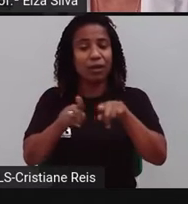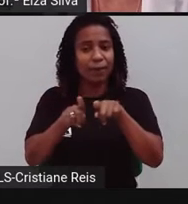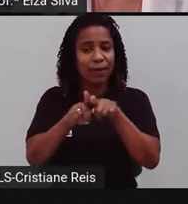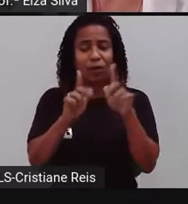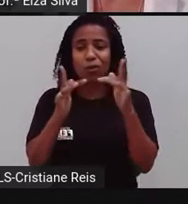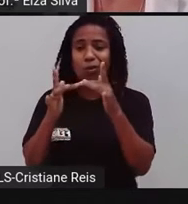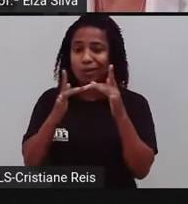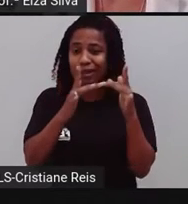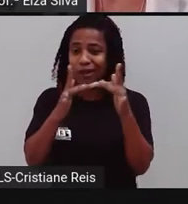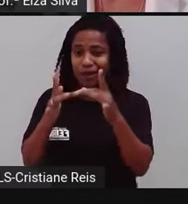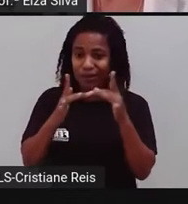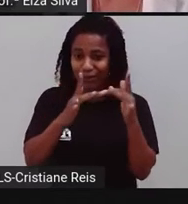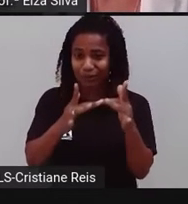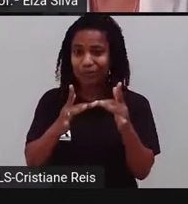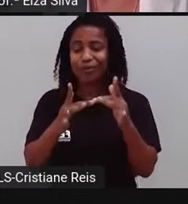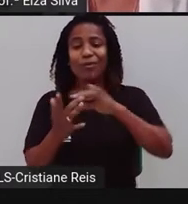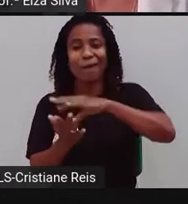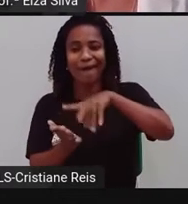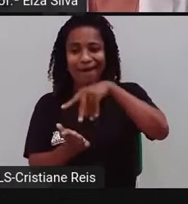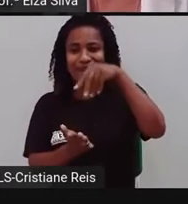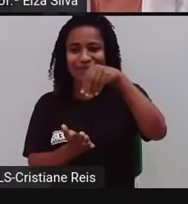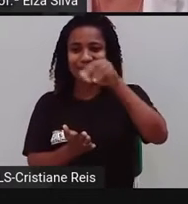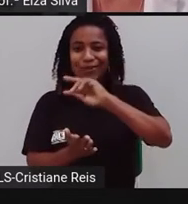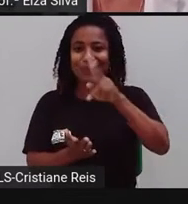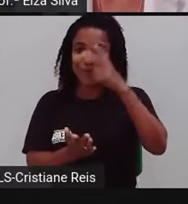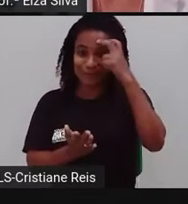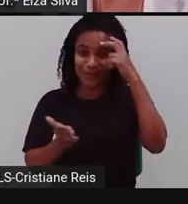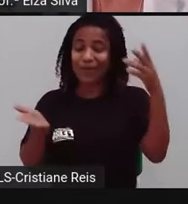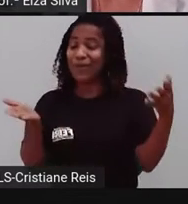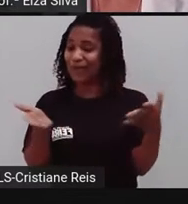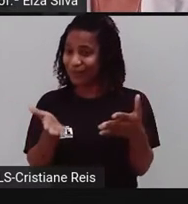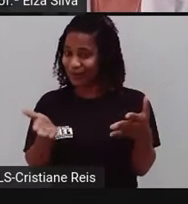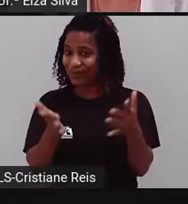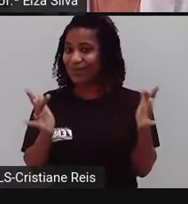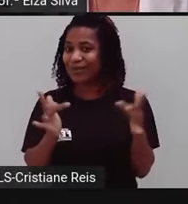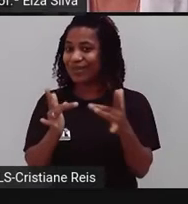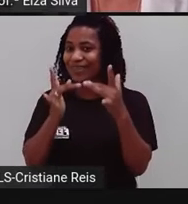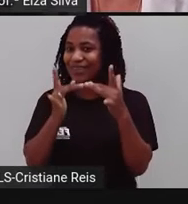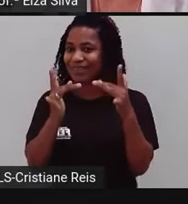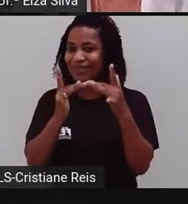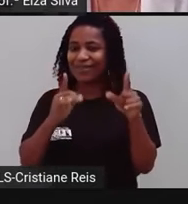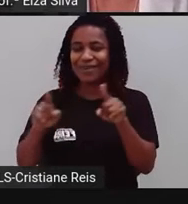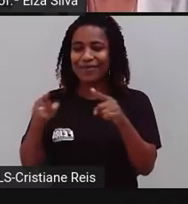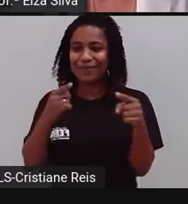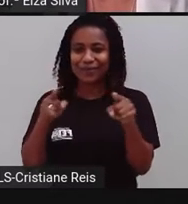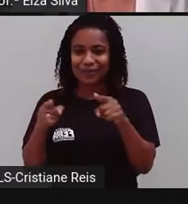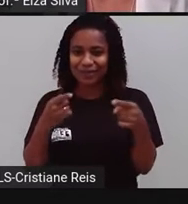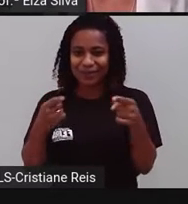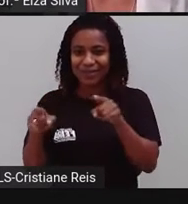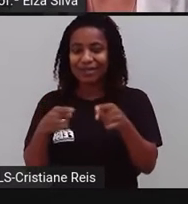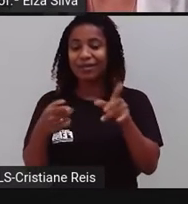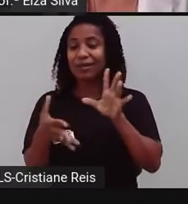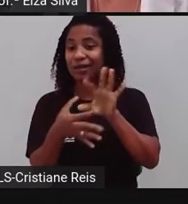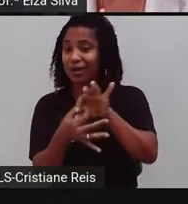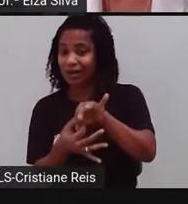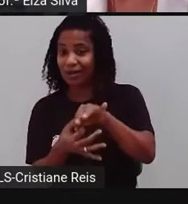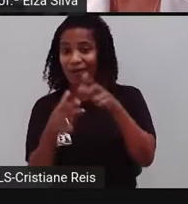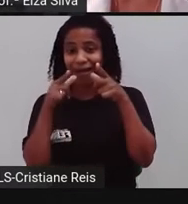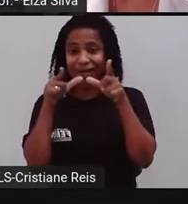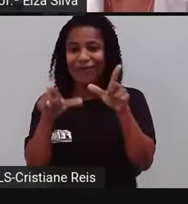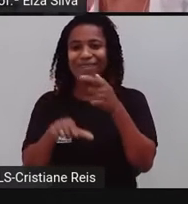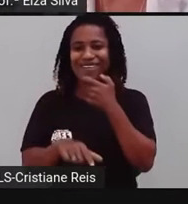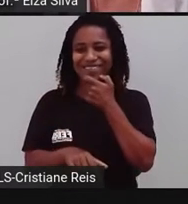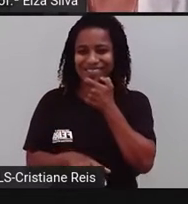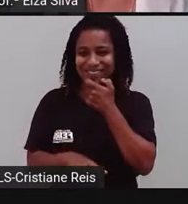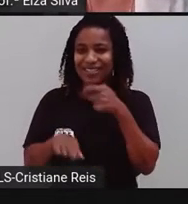artísticas culturais, hoje em específico a música, vinculadas à língua inglesa, valorizando a diversidade. Que é a partir dessa